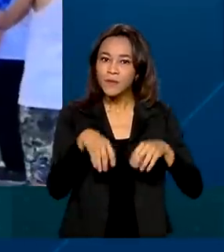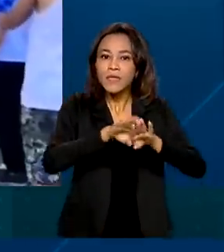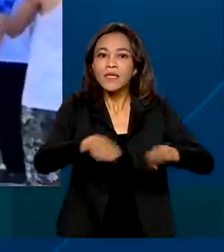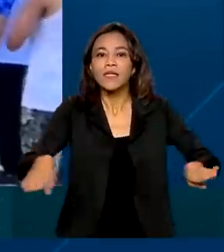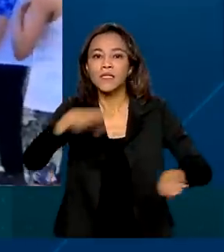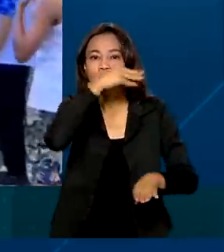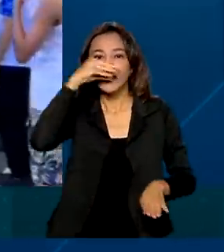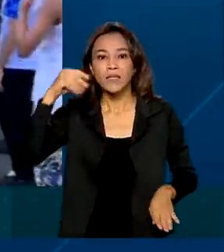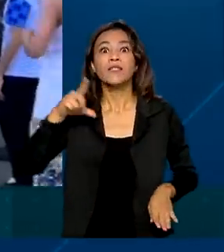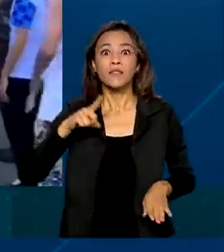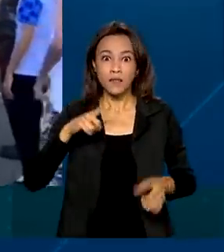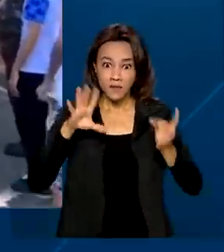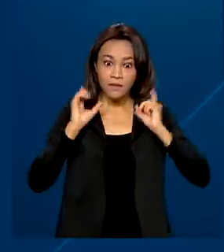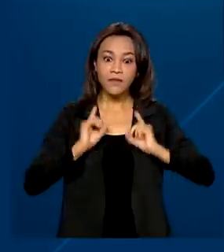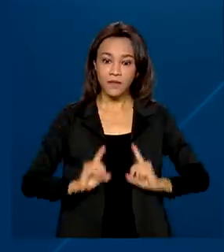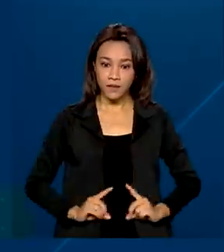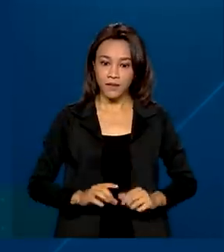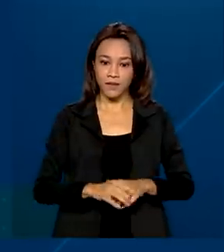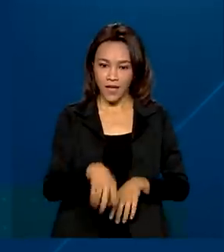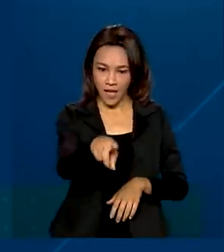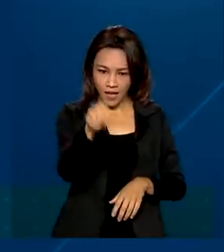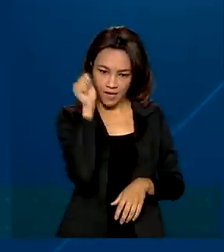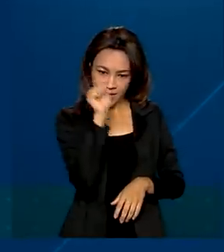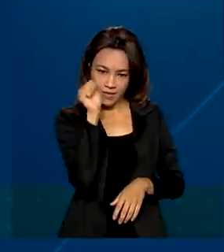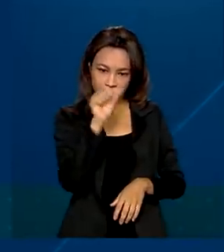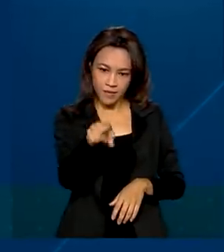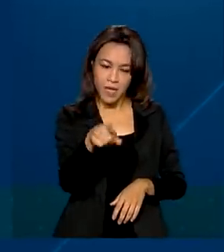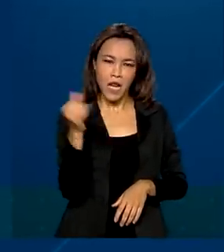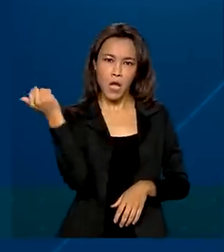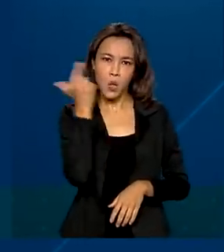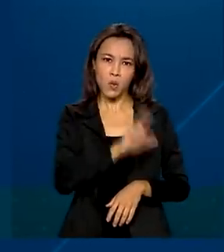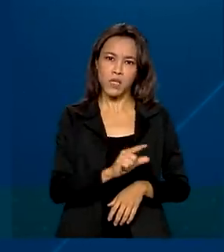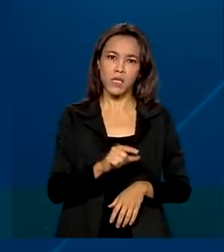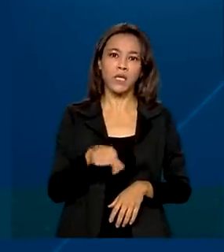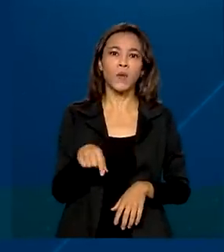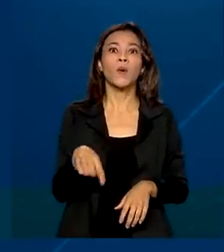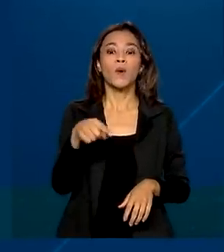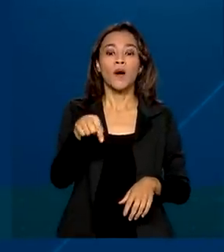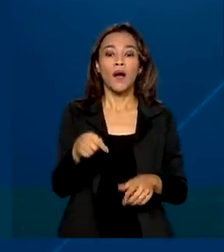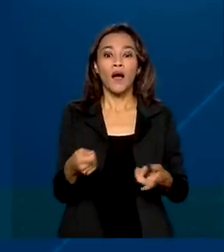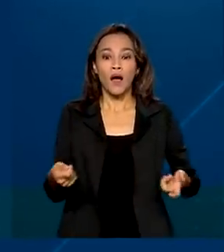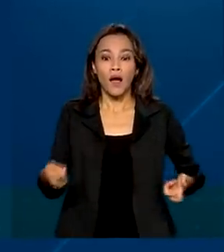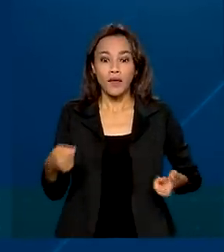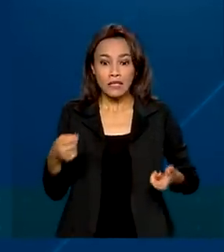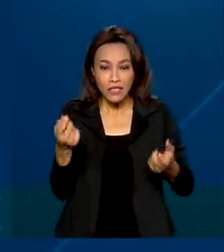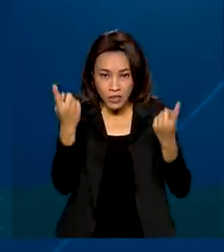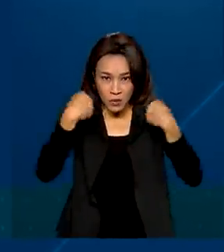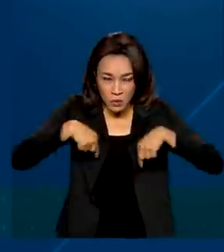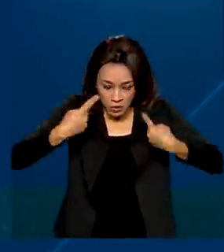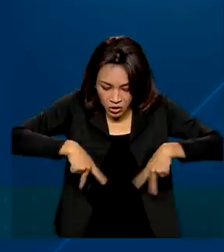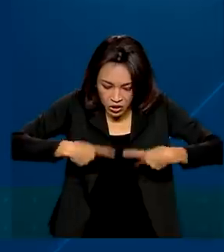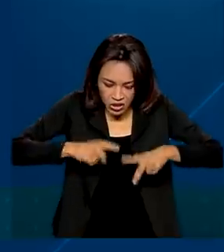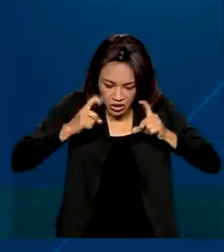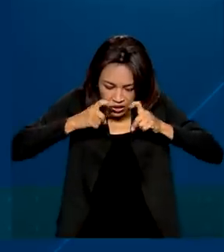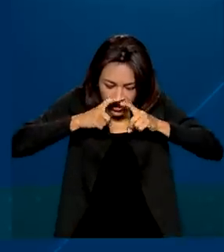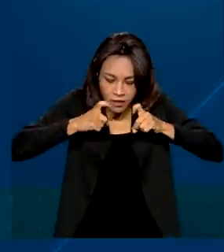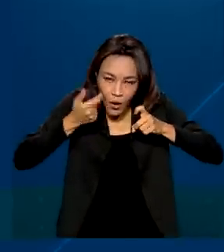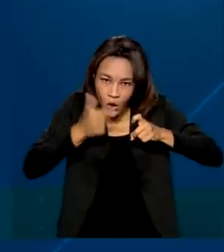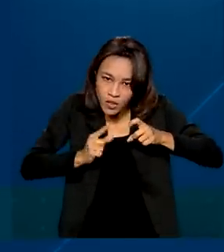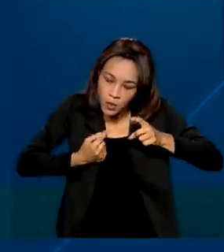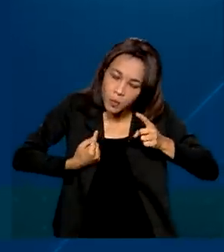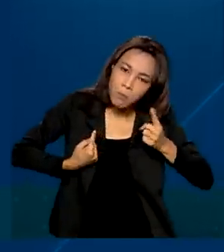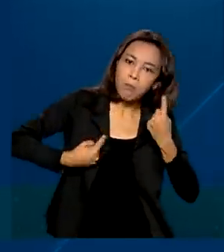com algum tipo de deficiência. Daiane superou a paralisia e transformou a dificuldade em superação.